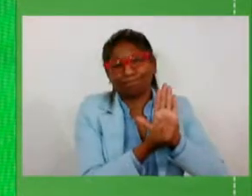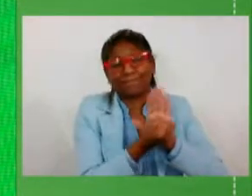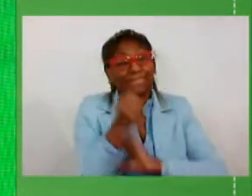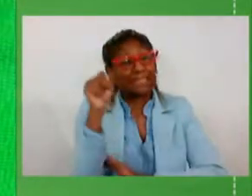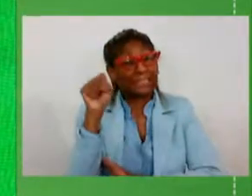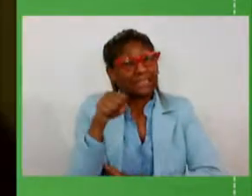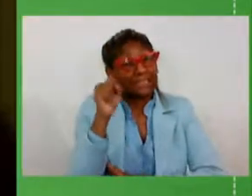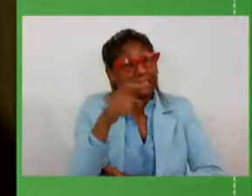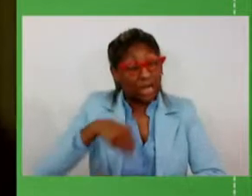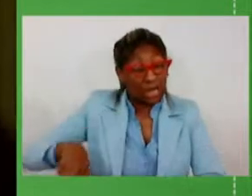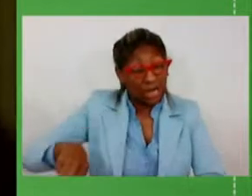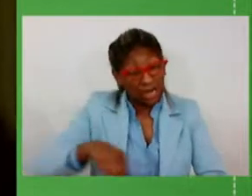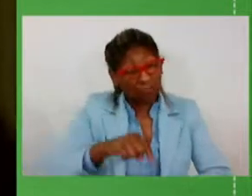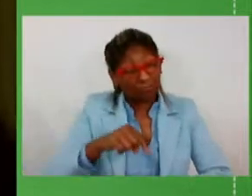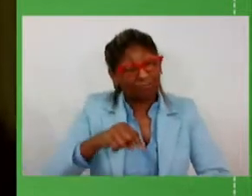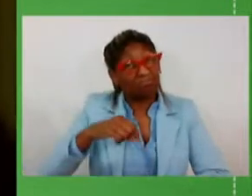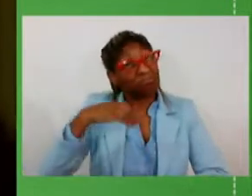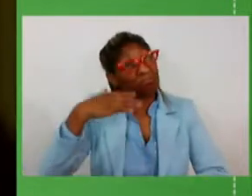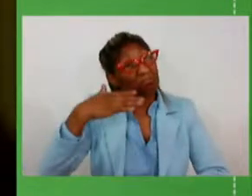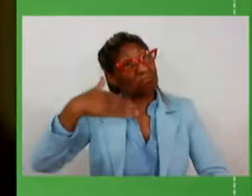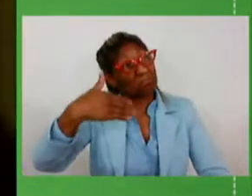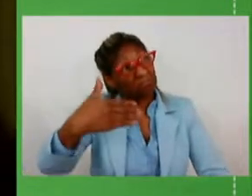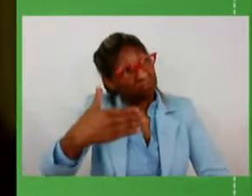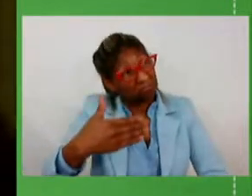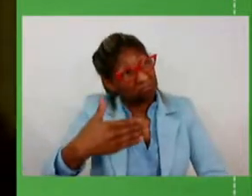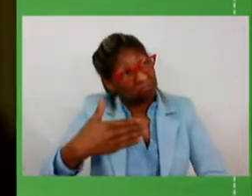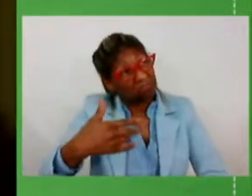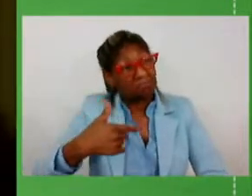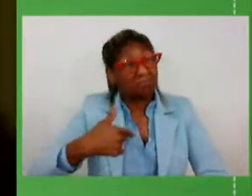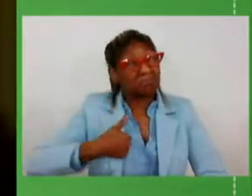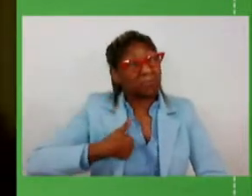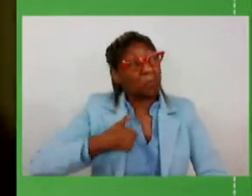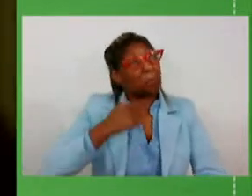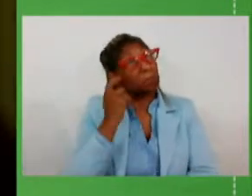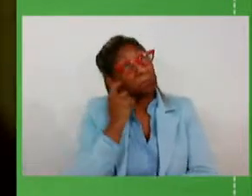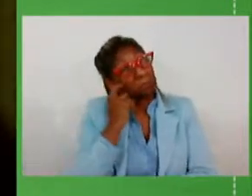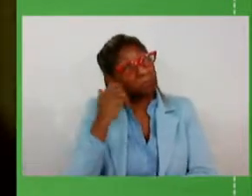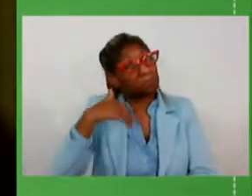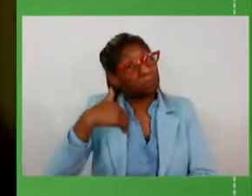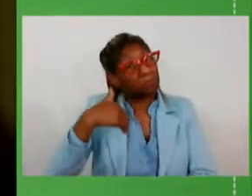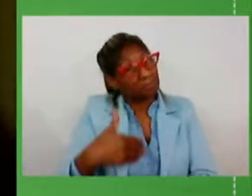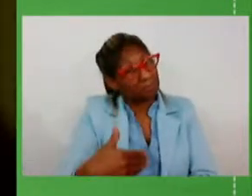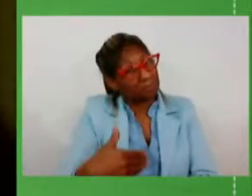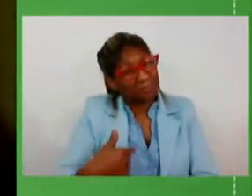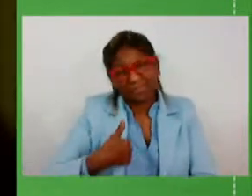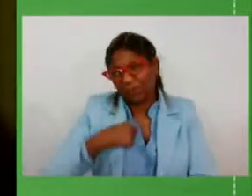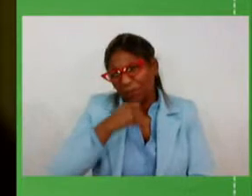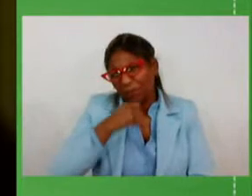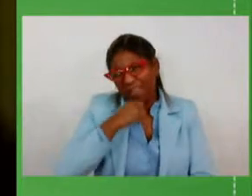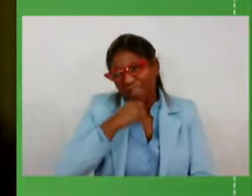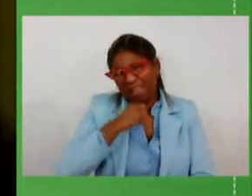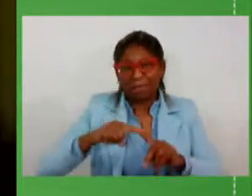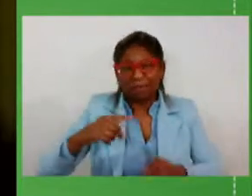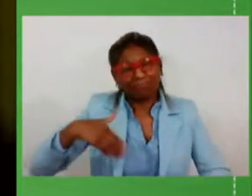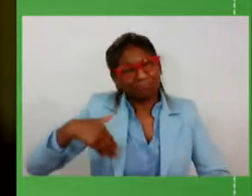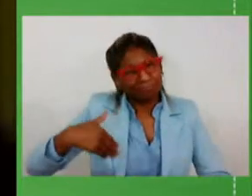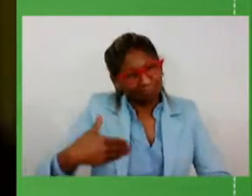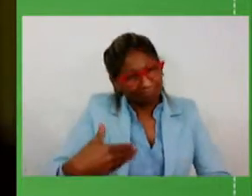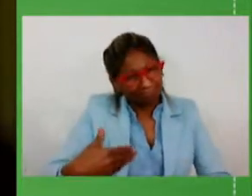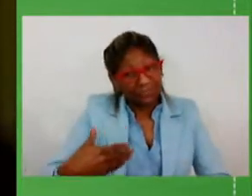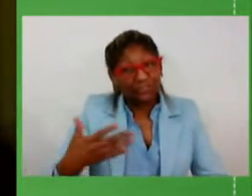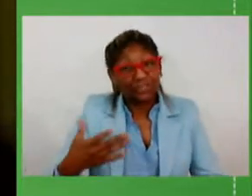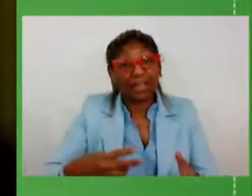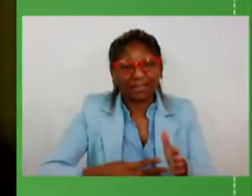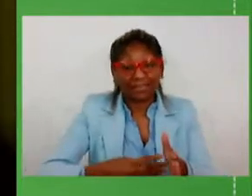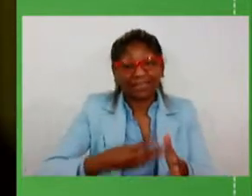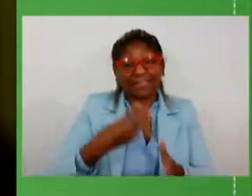vamos talvez daqui a alguns anos eu já estou mais Clasman para indo do que para voltando e ficando nós já estamos na terceira